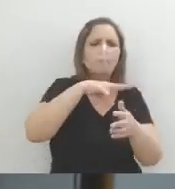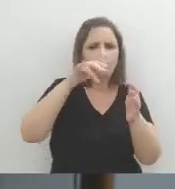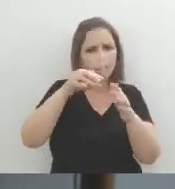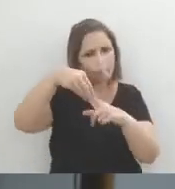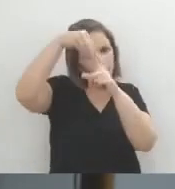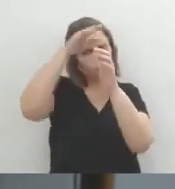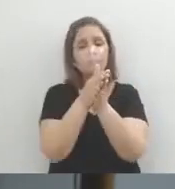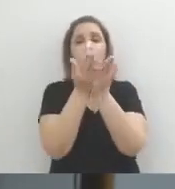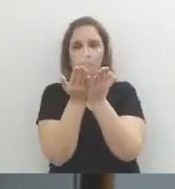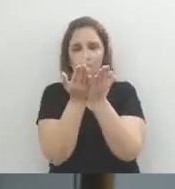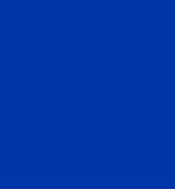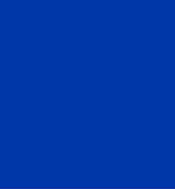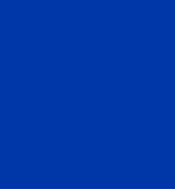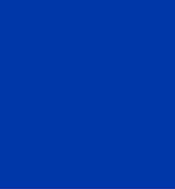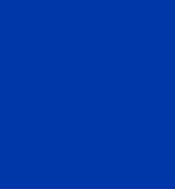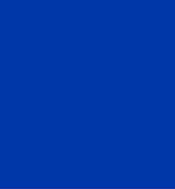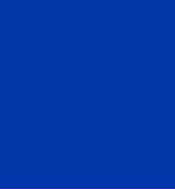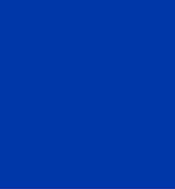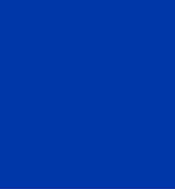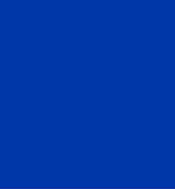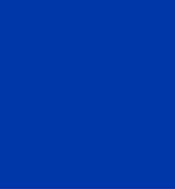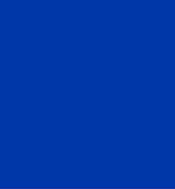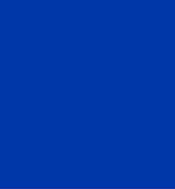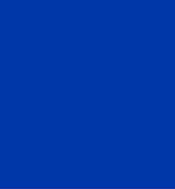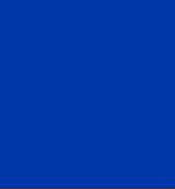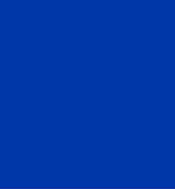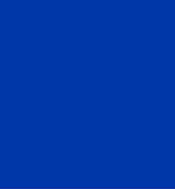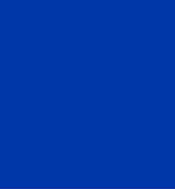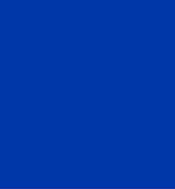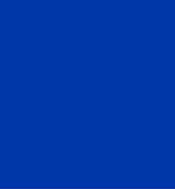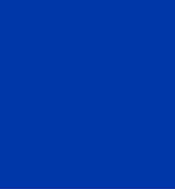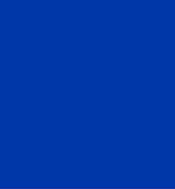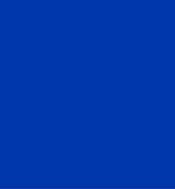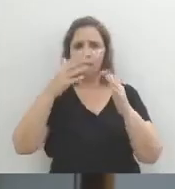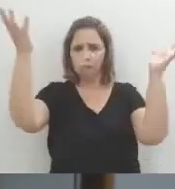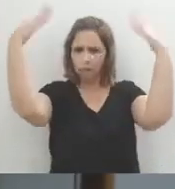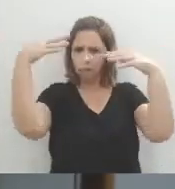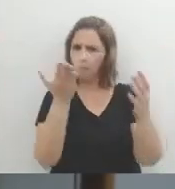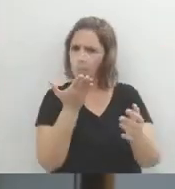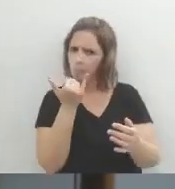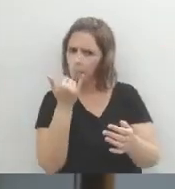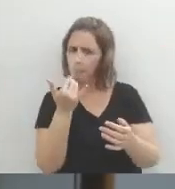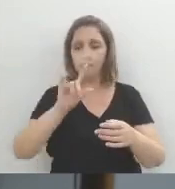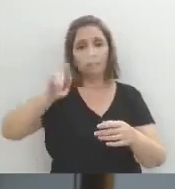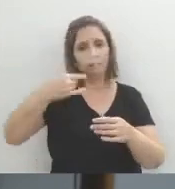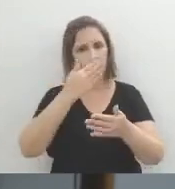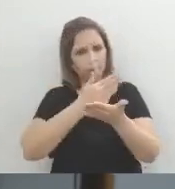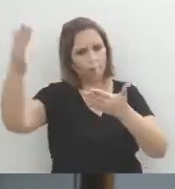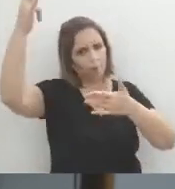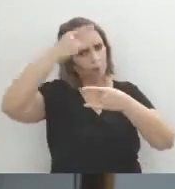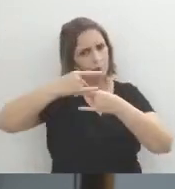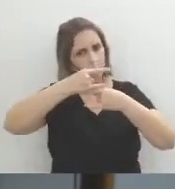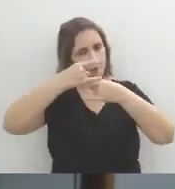bom? Olha, hoje, às 7 da noite, eu saio de casa, tomo banho, vou comer e a gente começa a nossa live